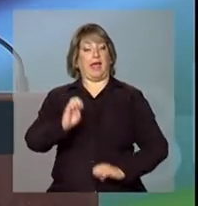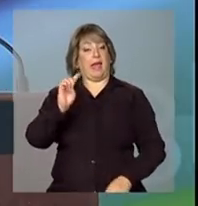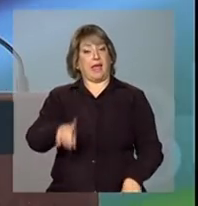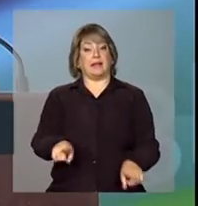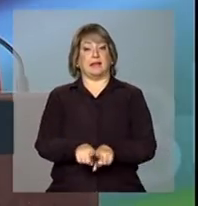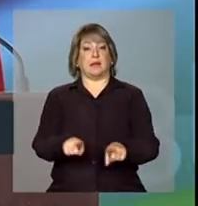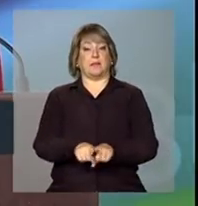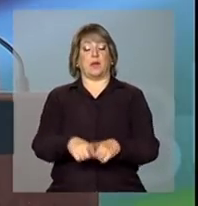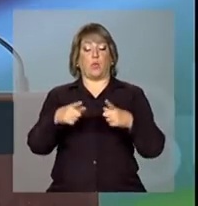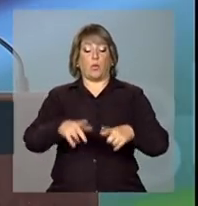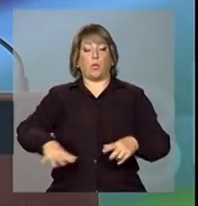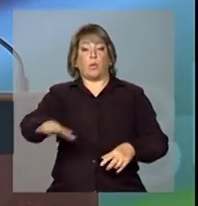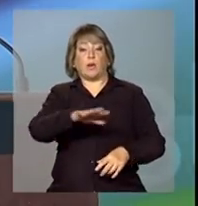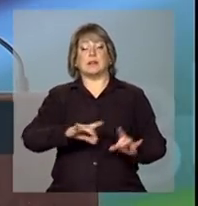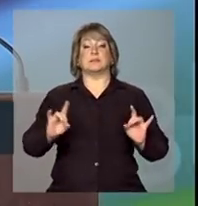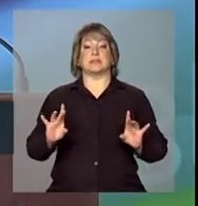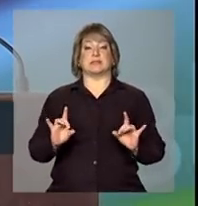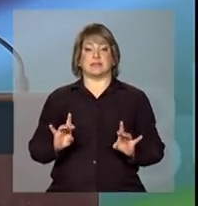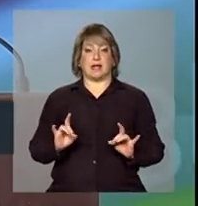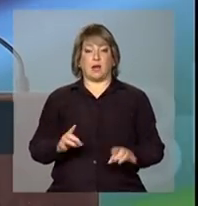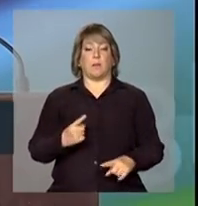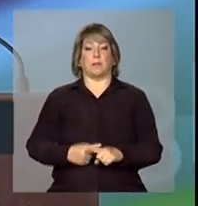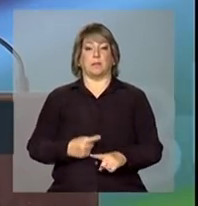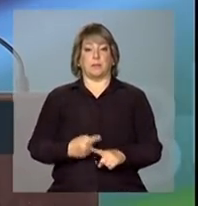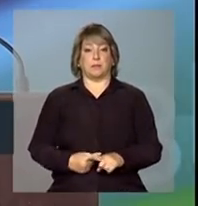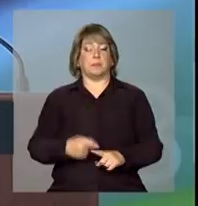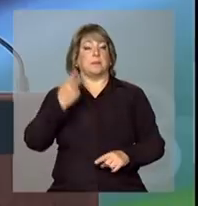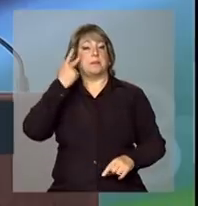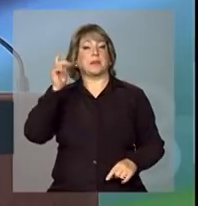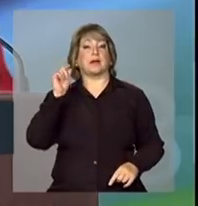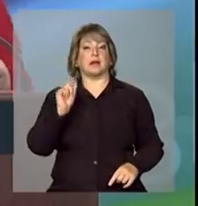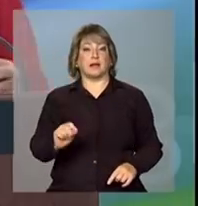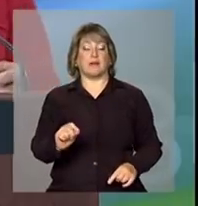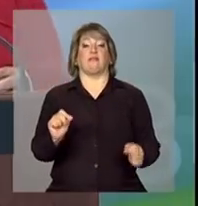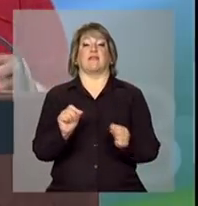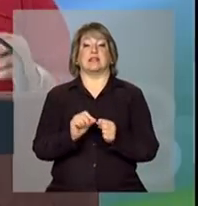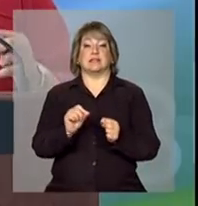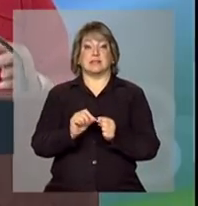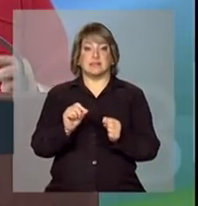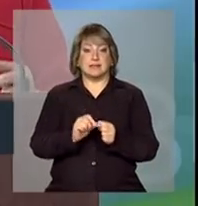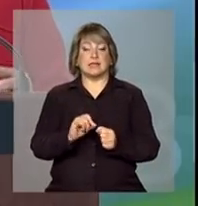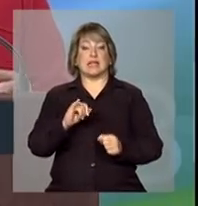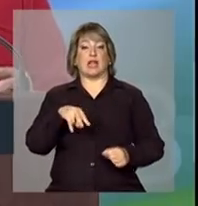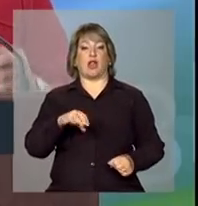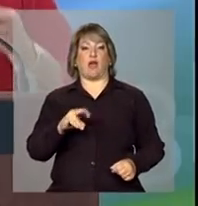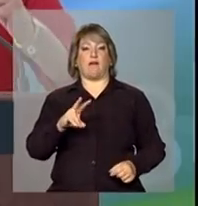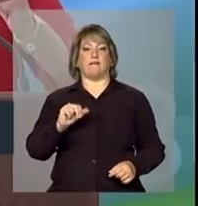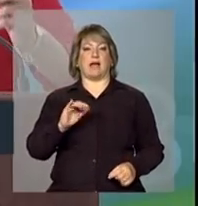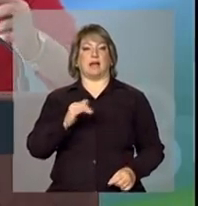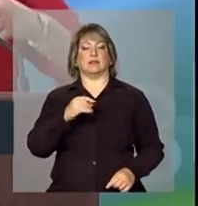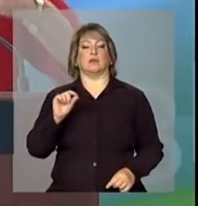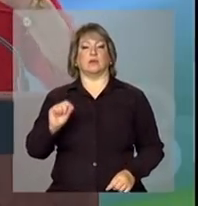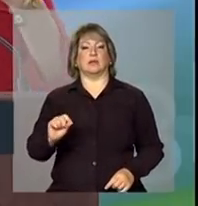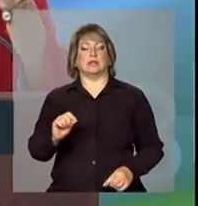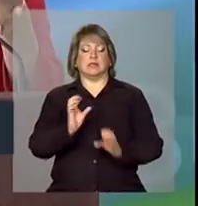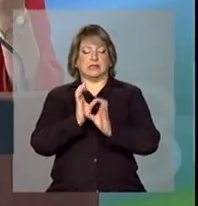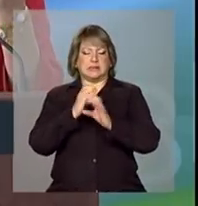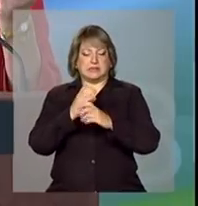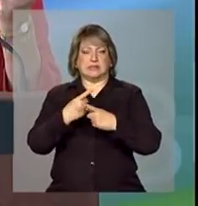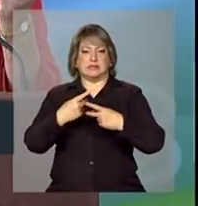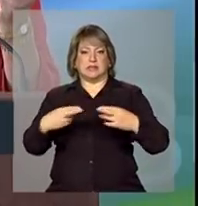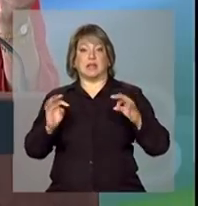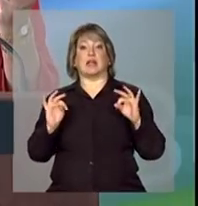local especial para gerar inovações científicas